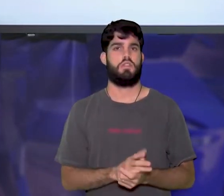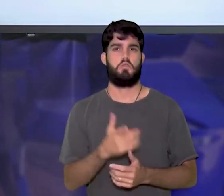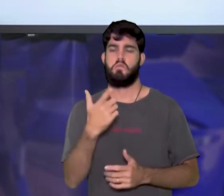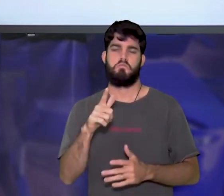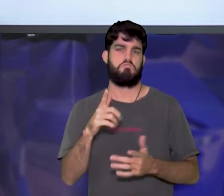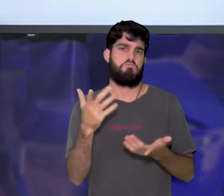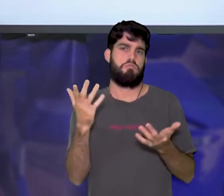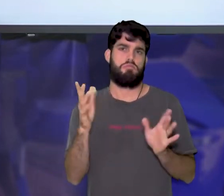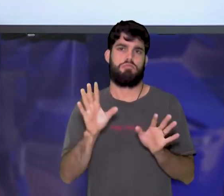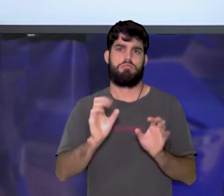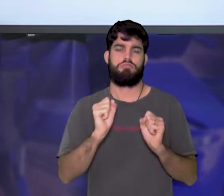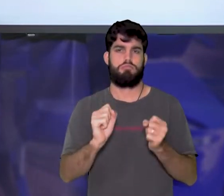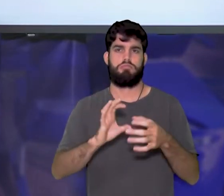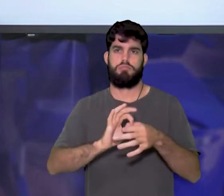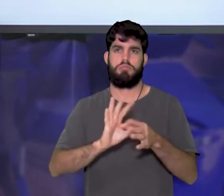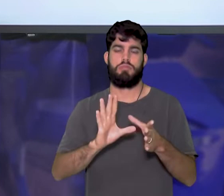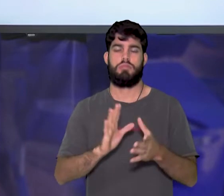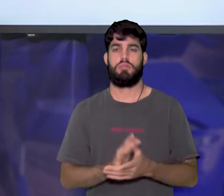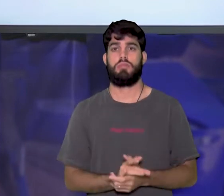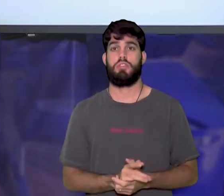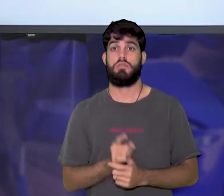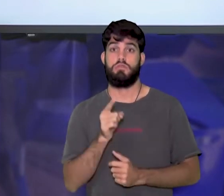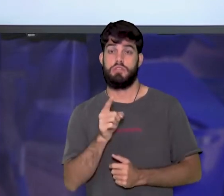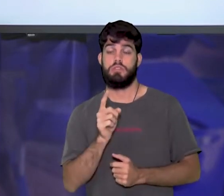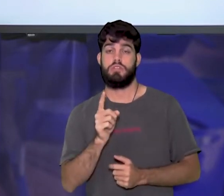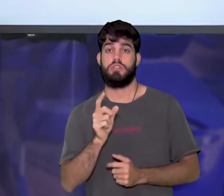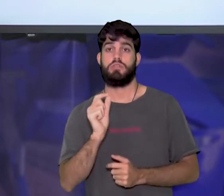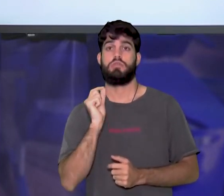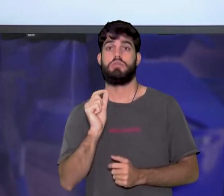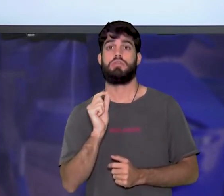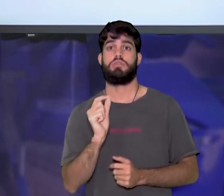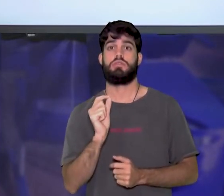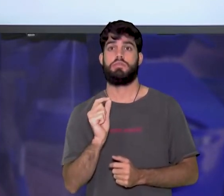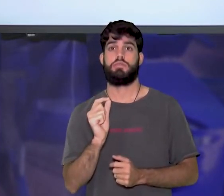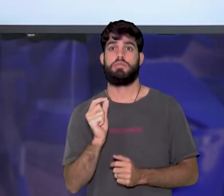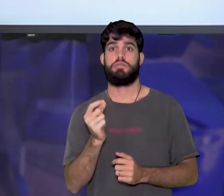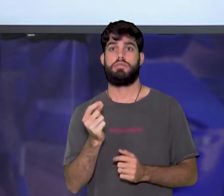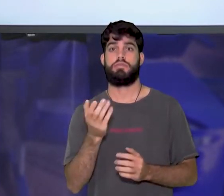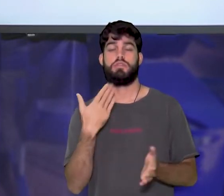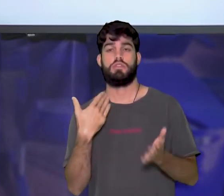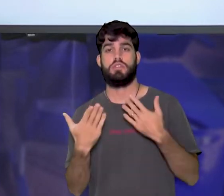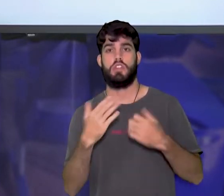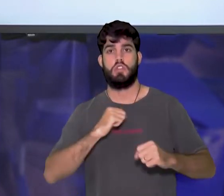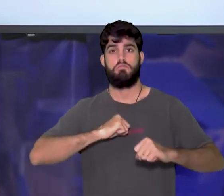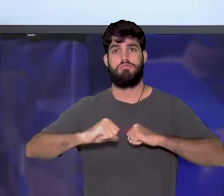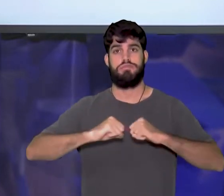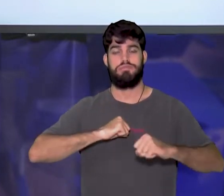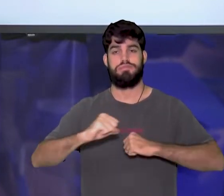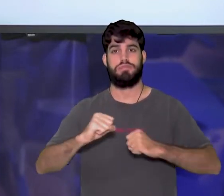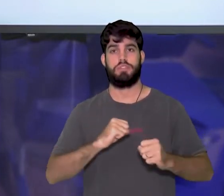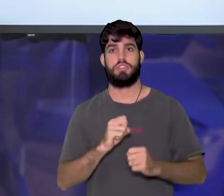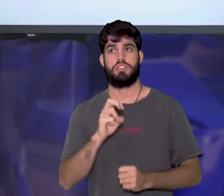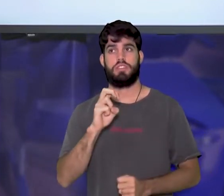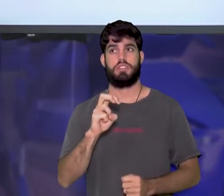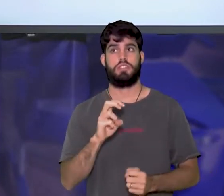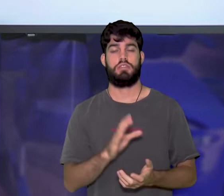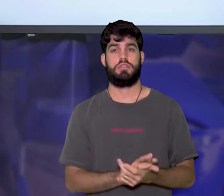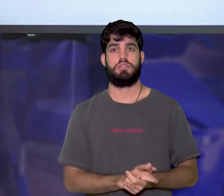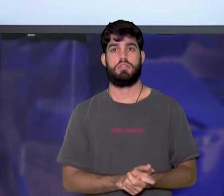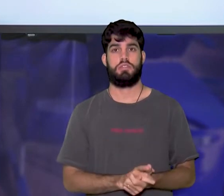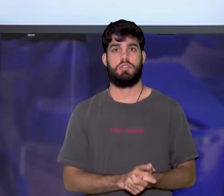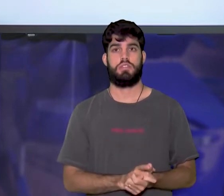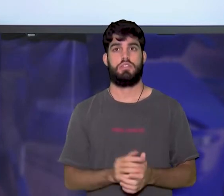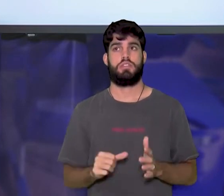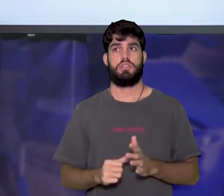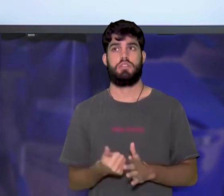seu professor use. E vocês iriam debater essas 5 questões que estão aqui. A